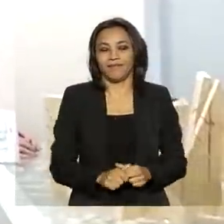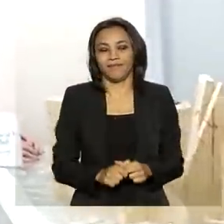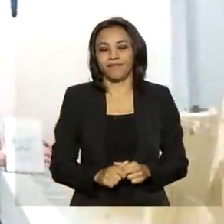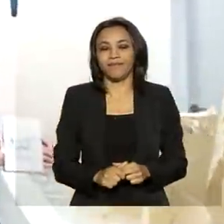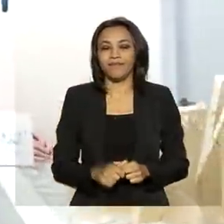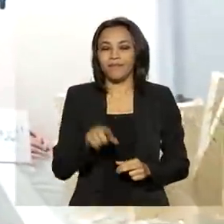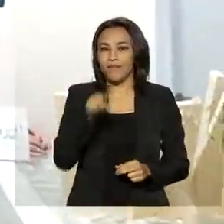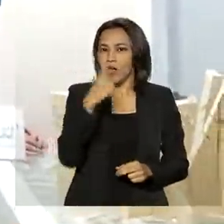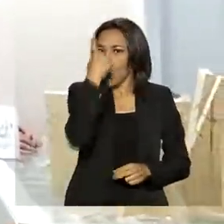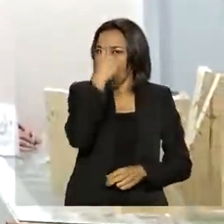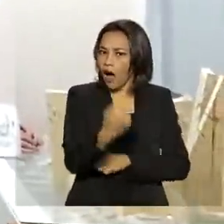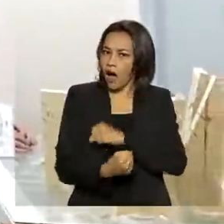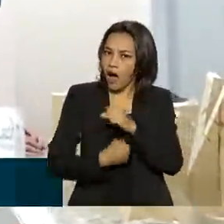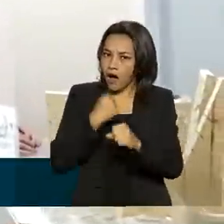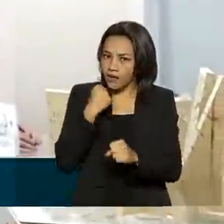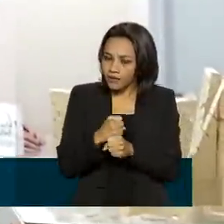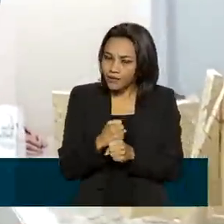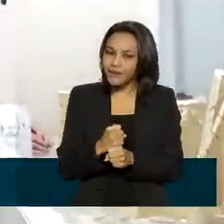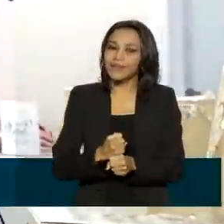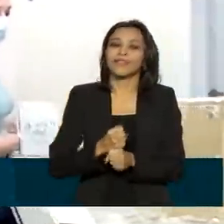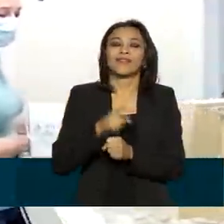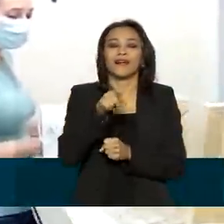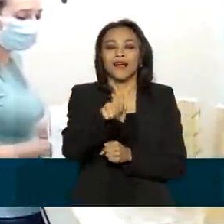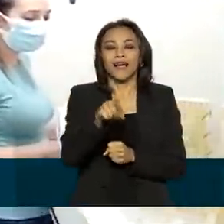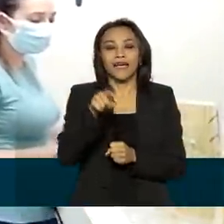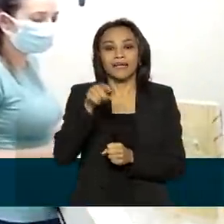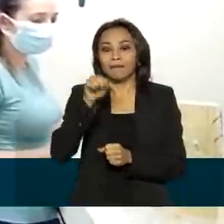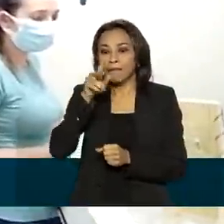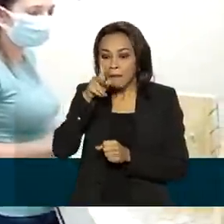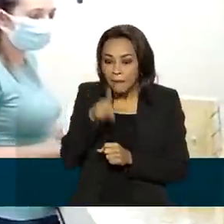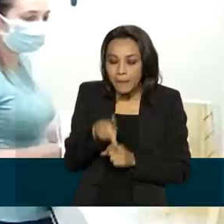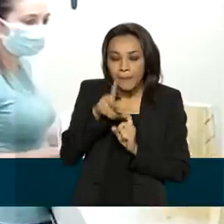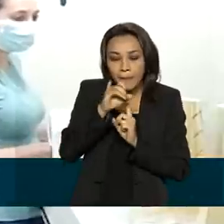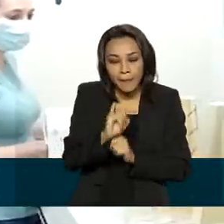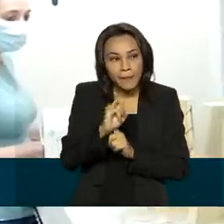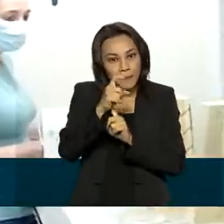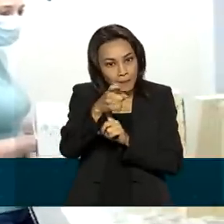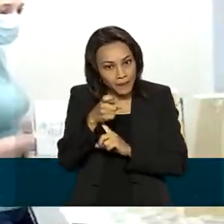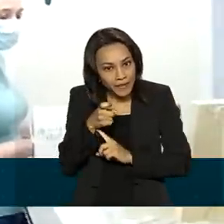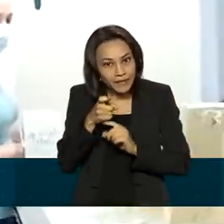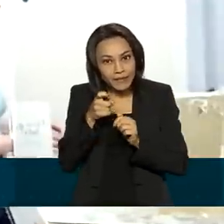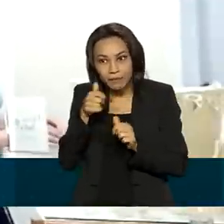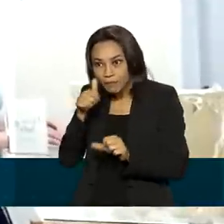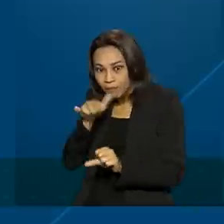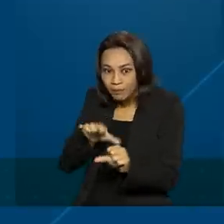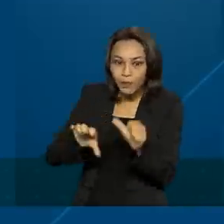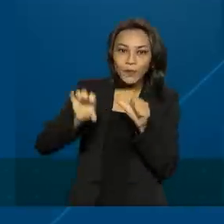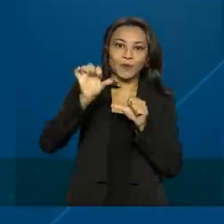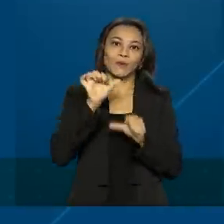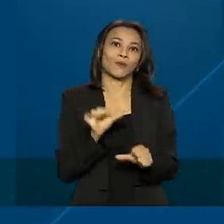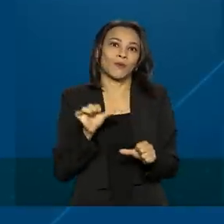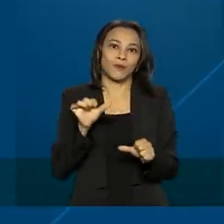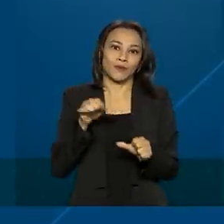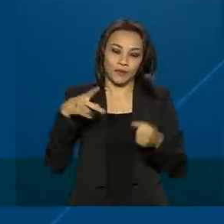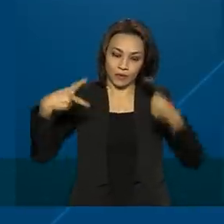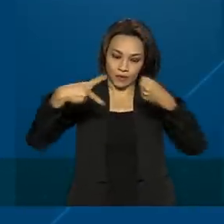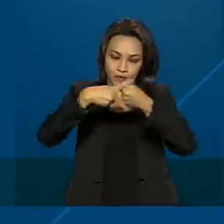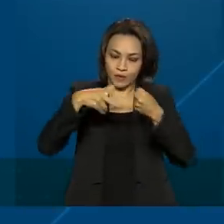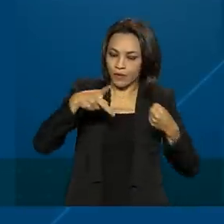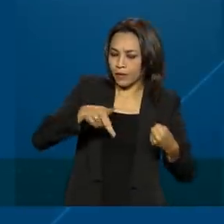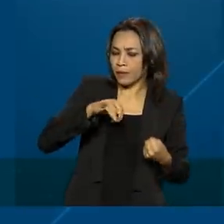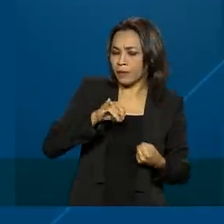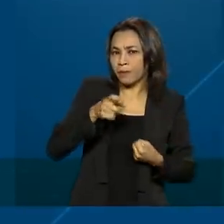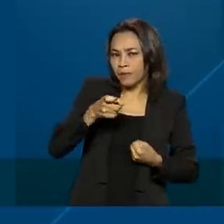Há um ano, três letrinhas revolucionaram a vida financeira da Andréia. Para ela, o PIX deixou